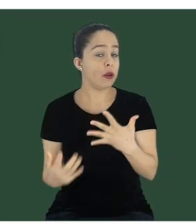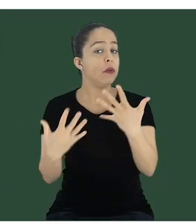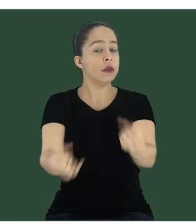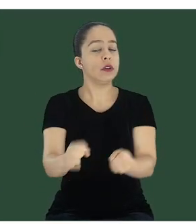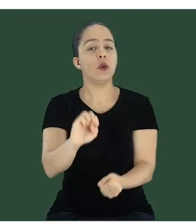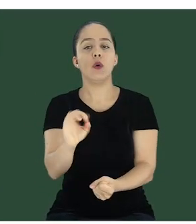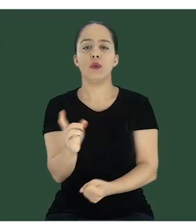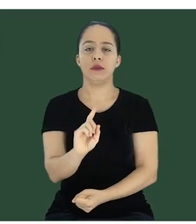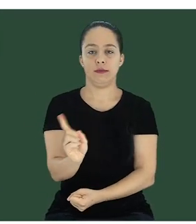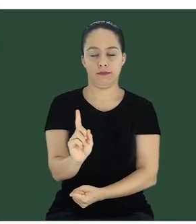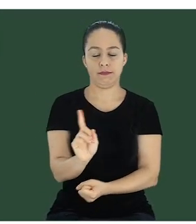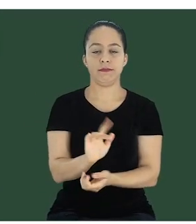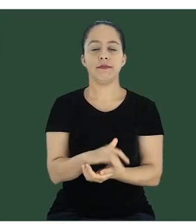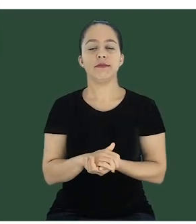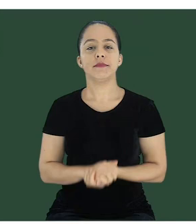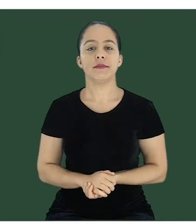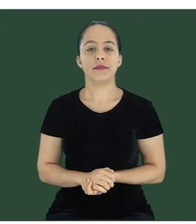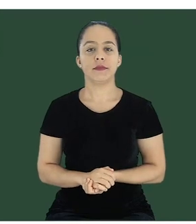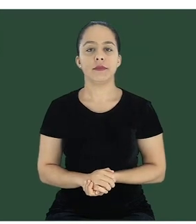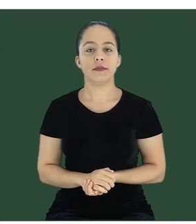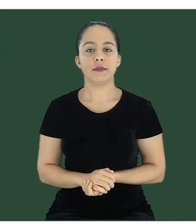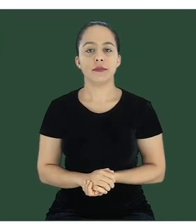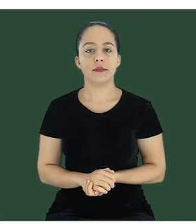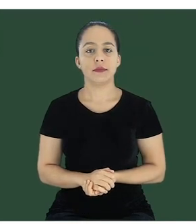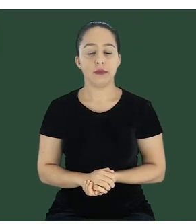aceite ou não desses documentos.